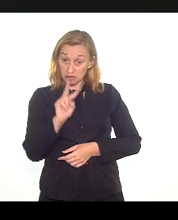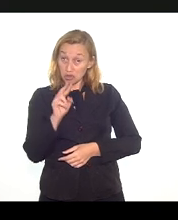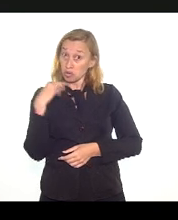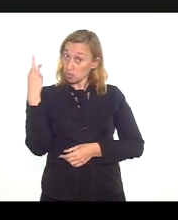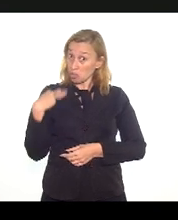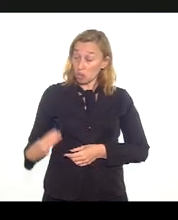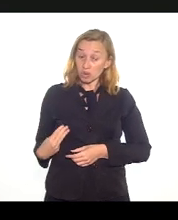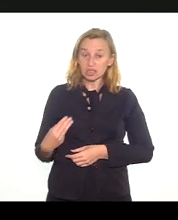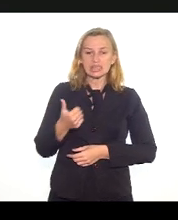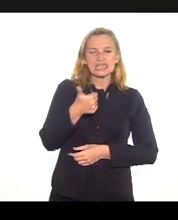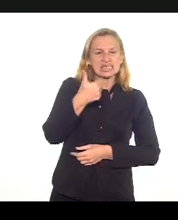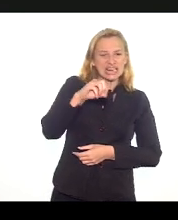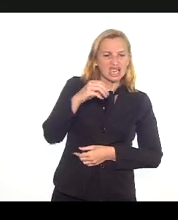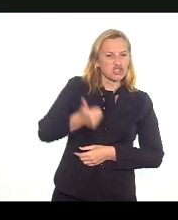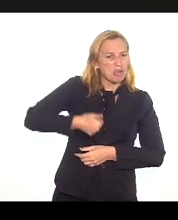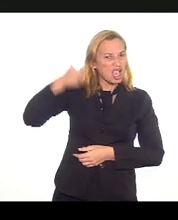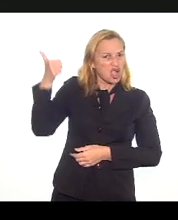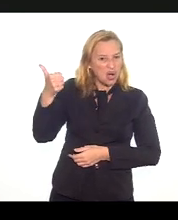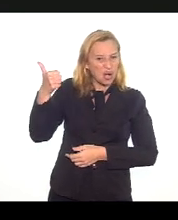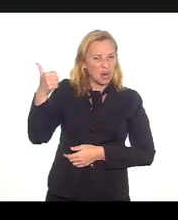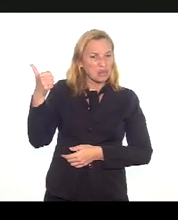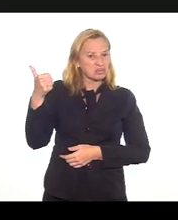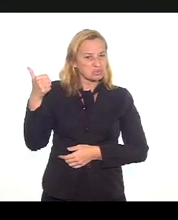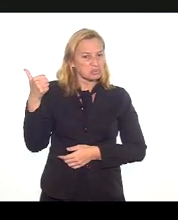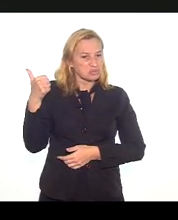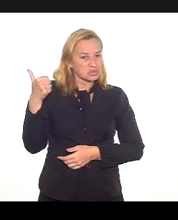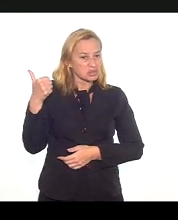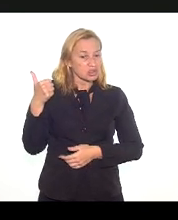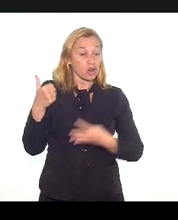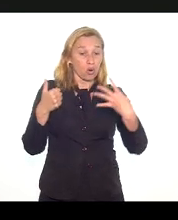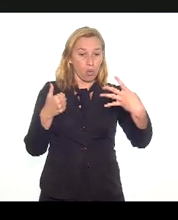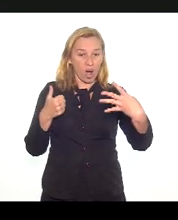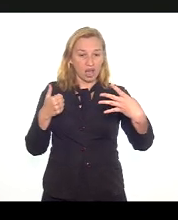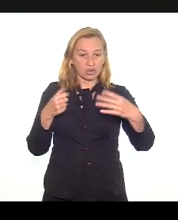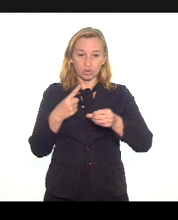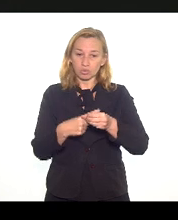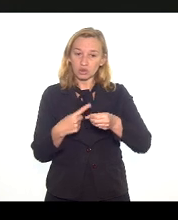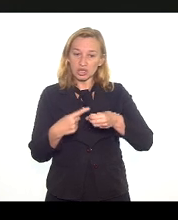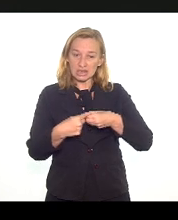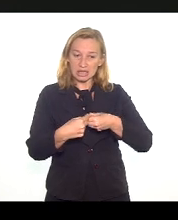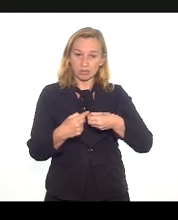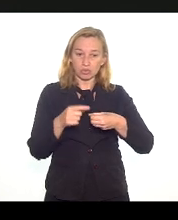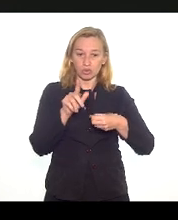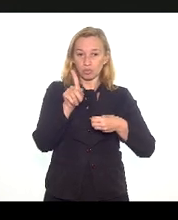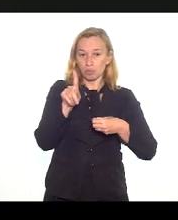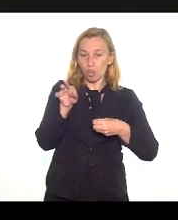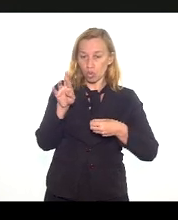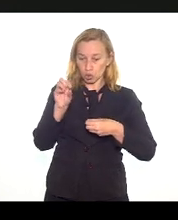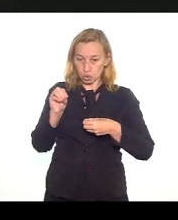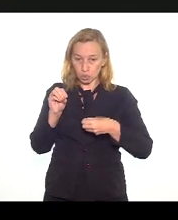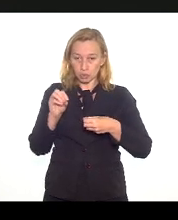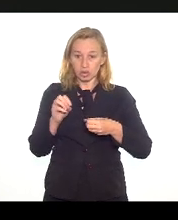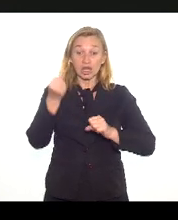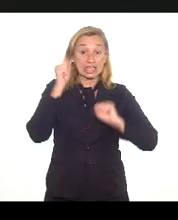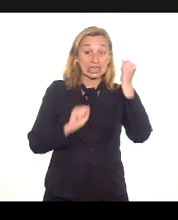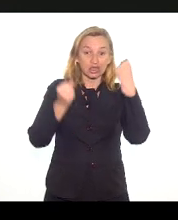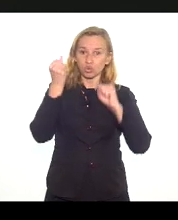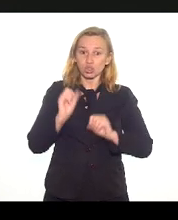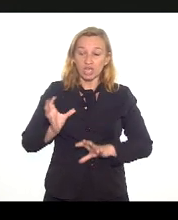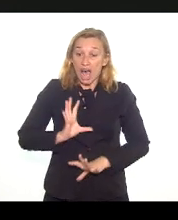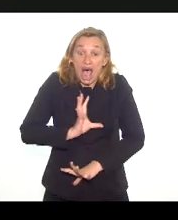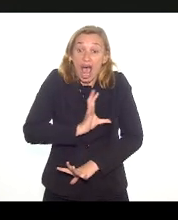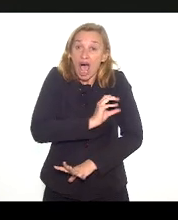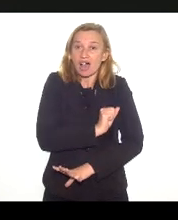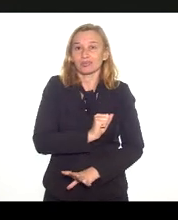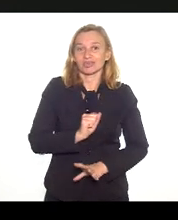dos dez que têm melhor situação, quatro são municípios portuários. então, a indústria adora se instalar